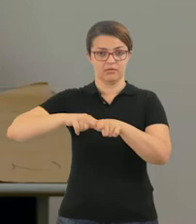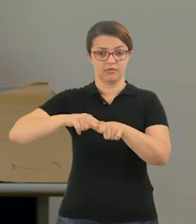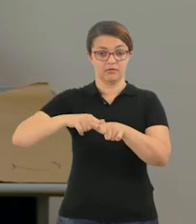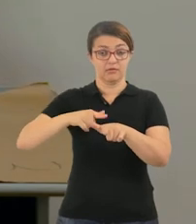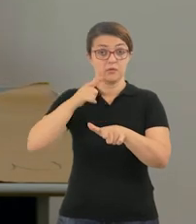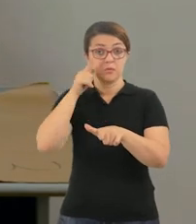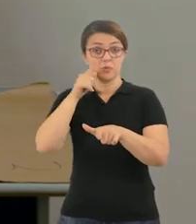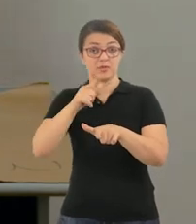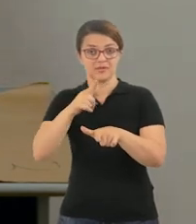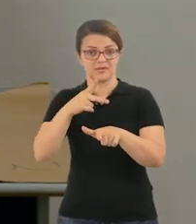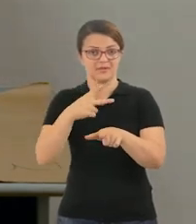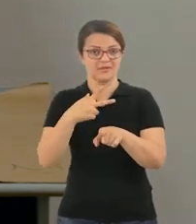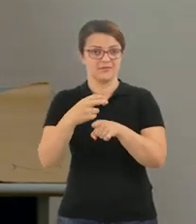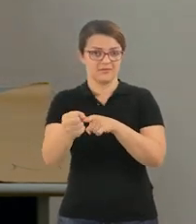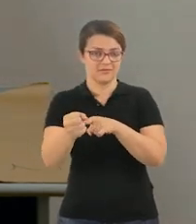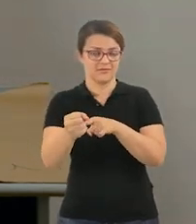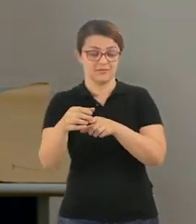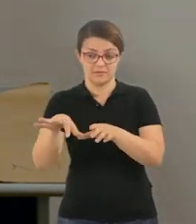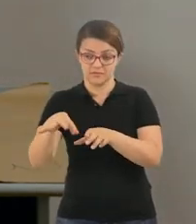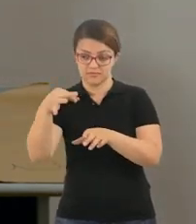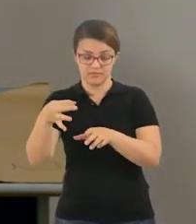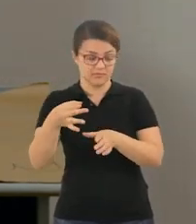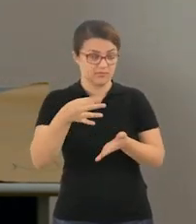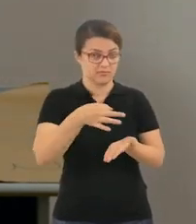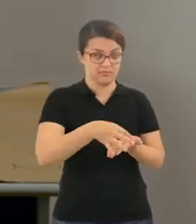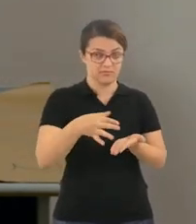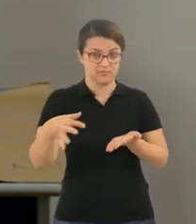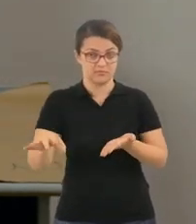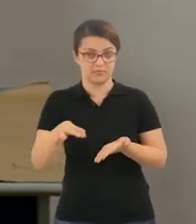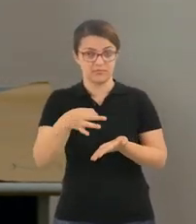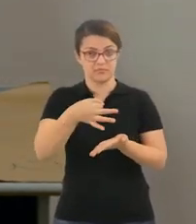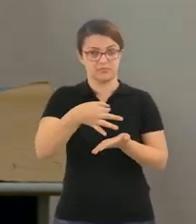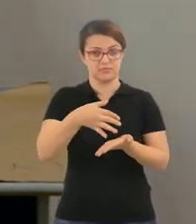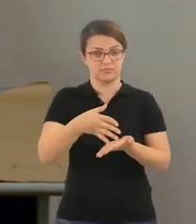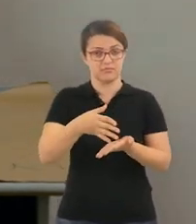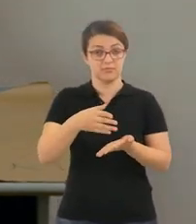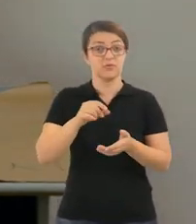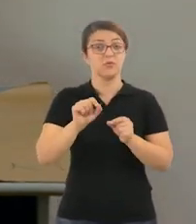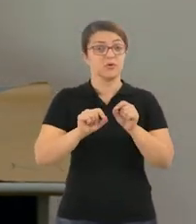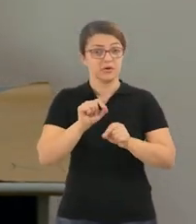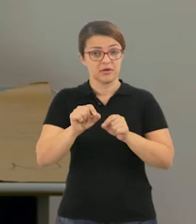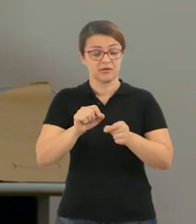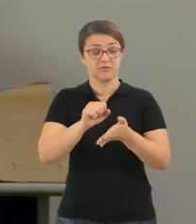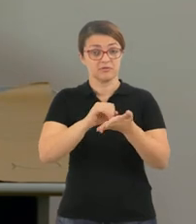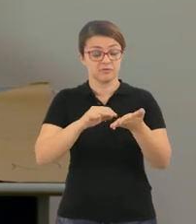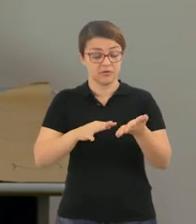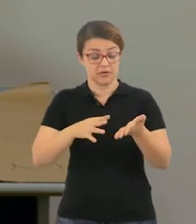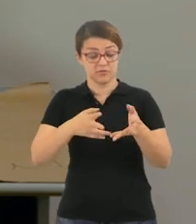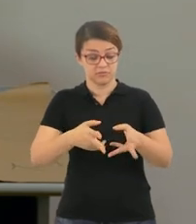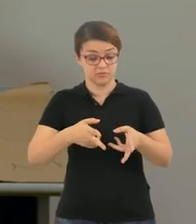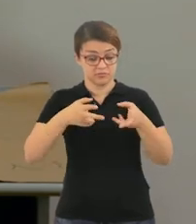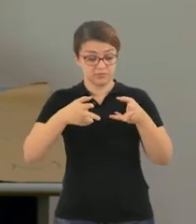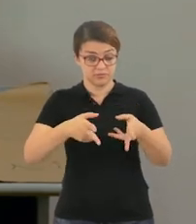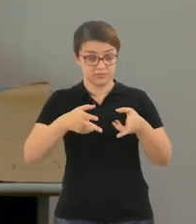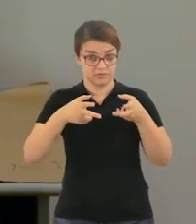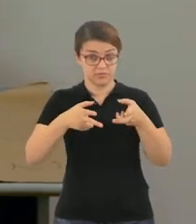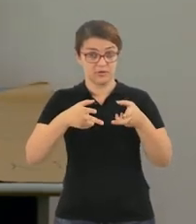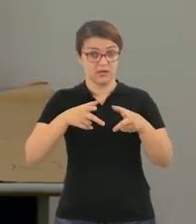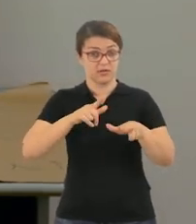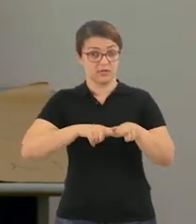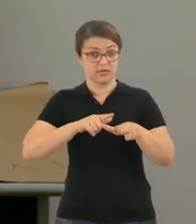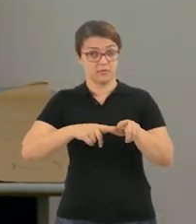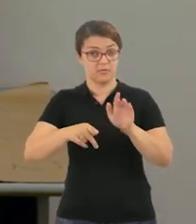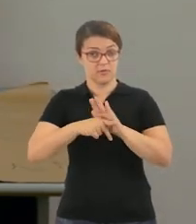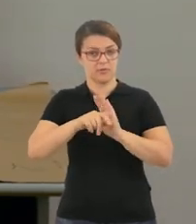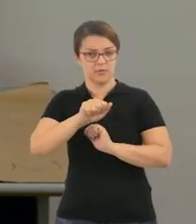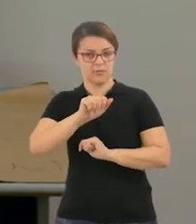quem completar toda a cartela. Essa é uma atividade que estimula a criança a reconhecer as letras do